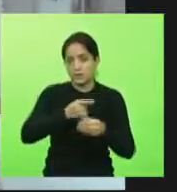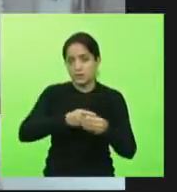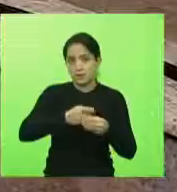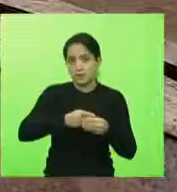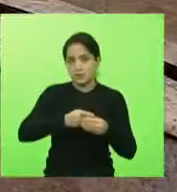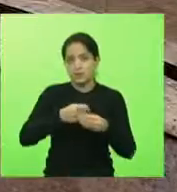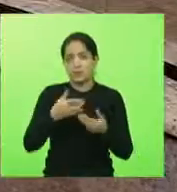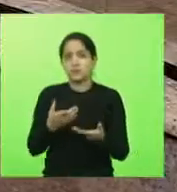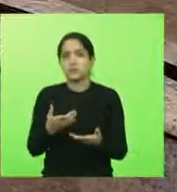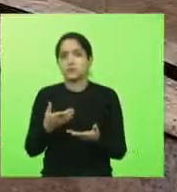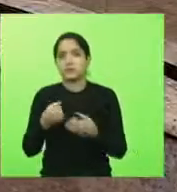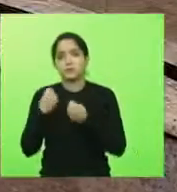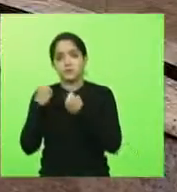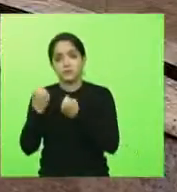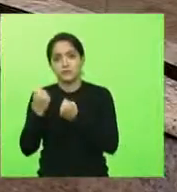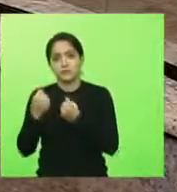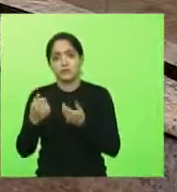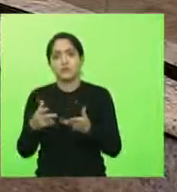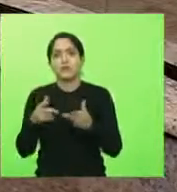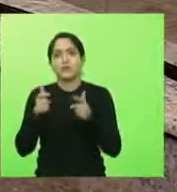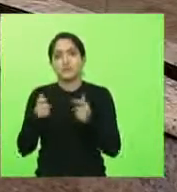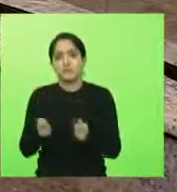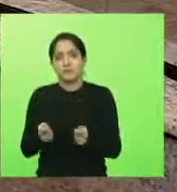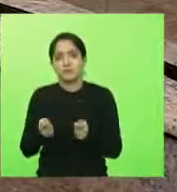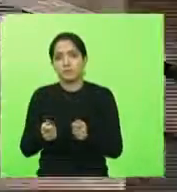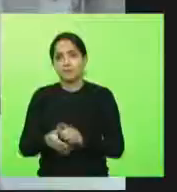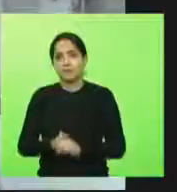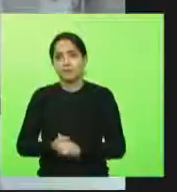estamos firmes juntos aí nesse projeto também.